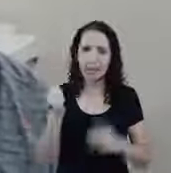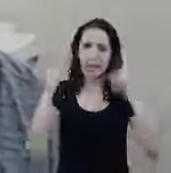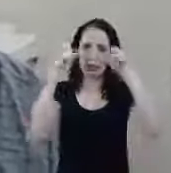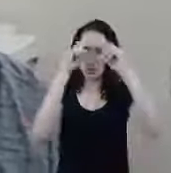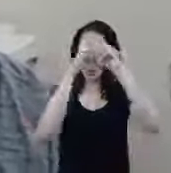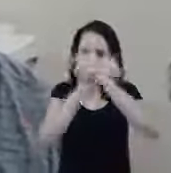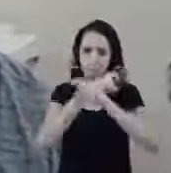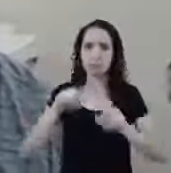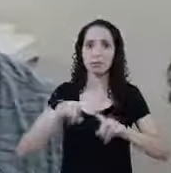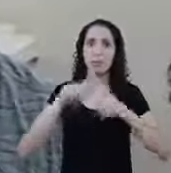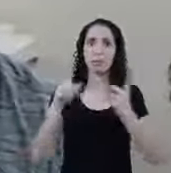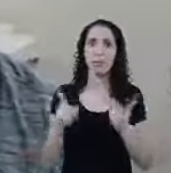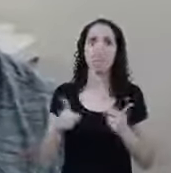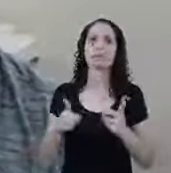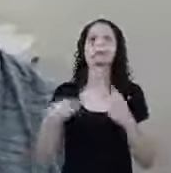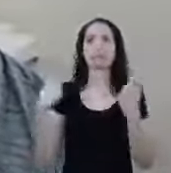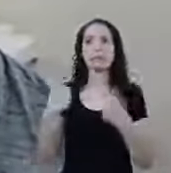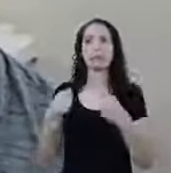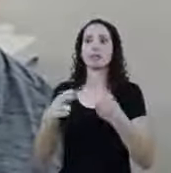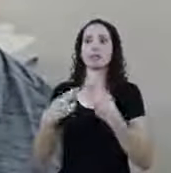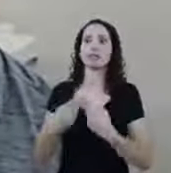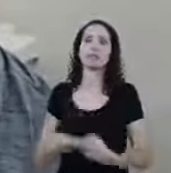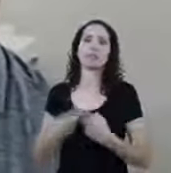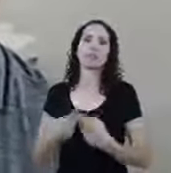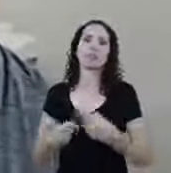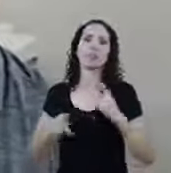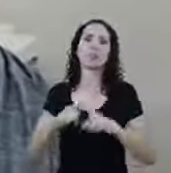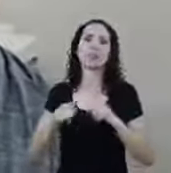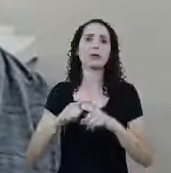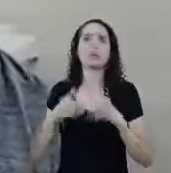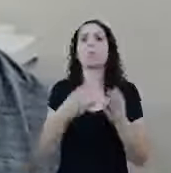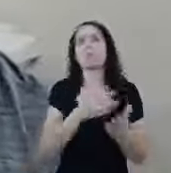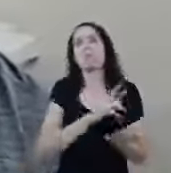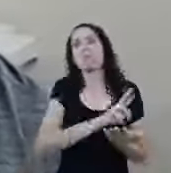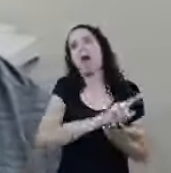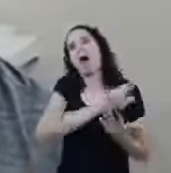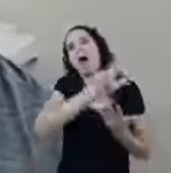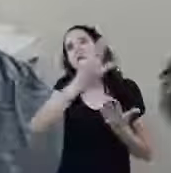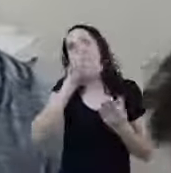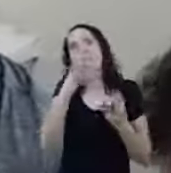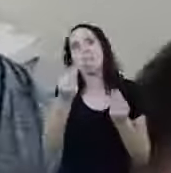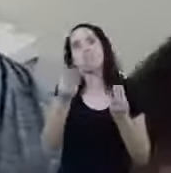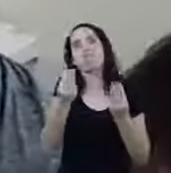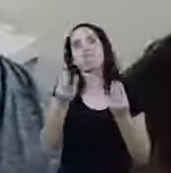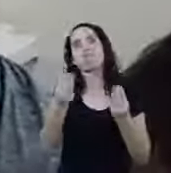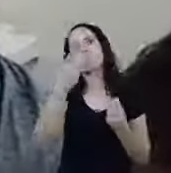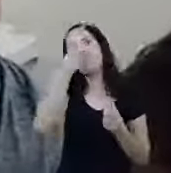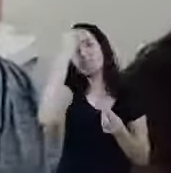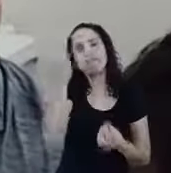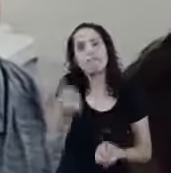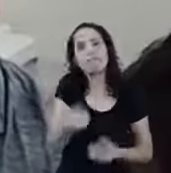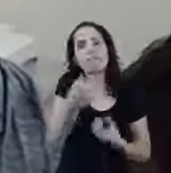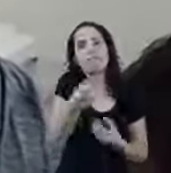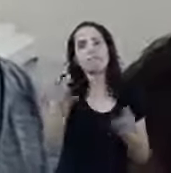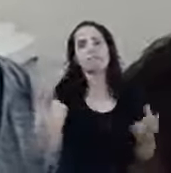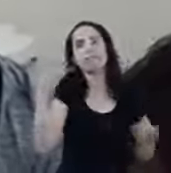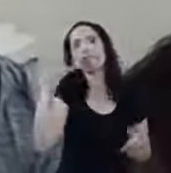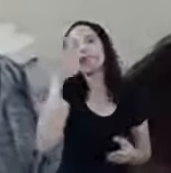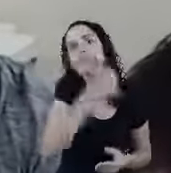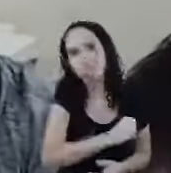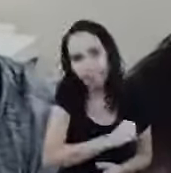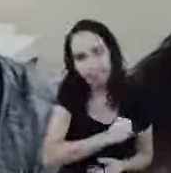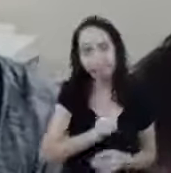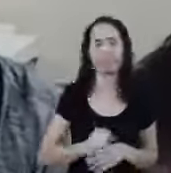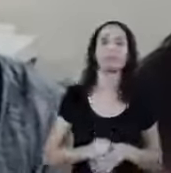Mas não tem como gerar, gestar Gerir todas essas informações A curto prazo Para precisar